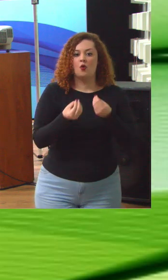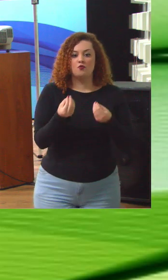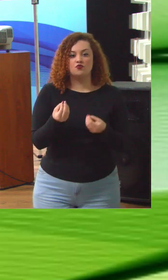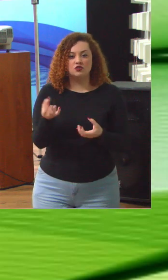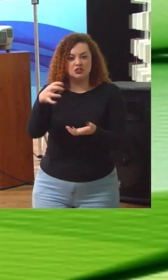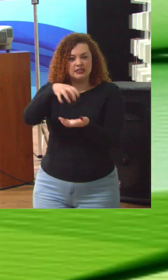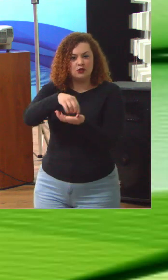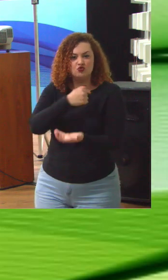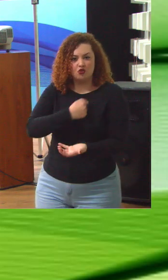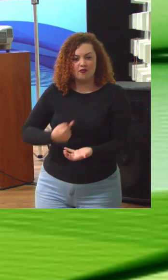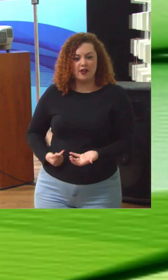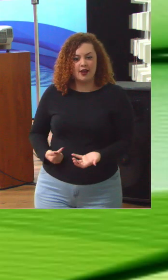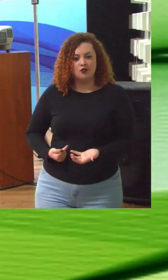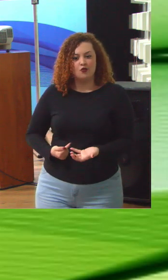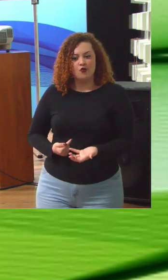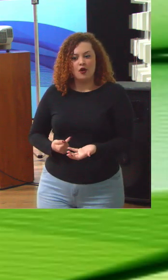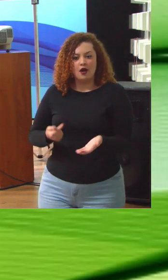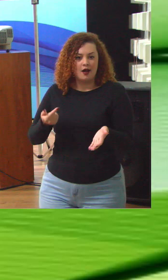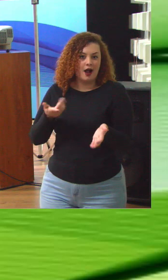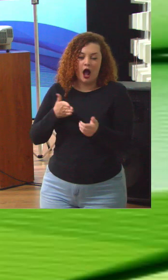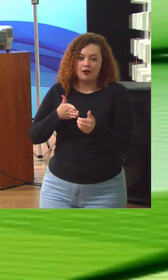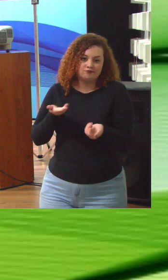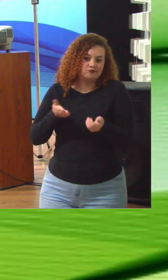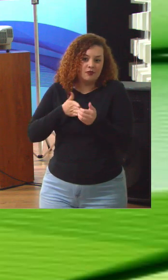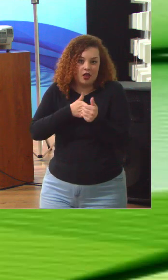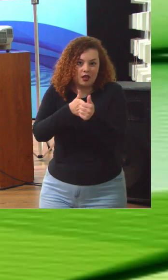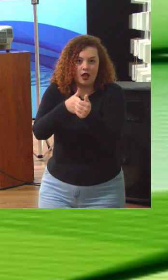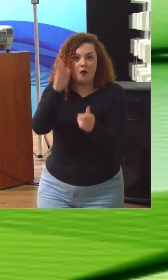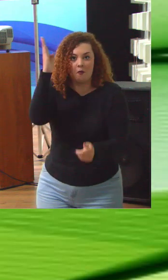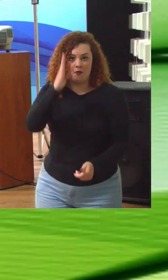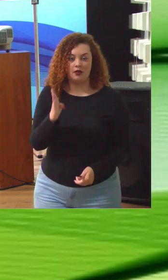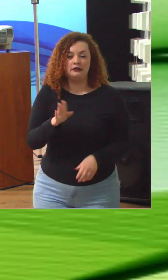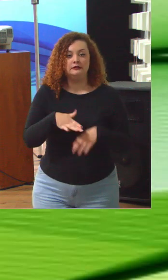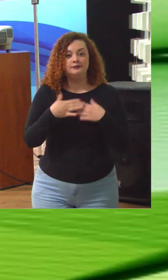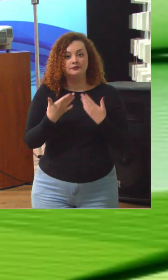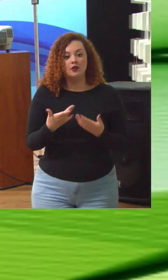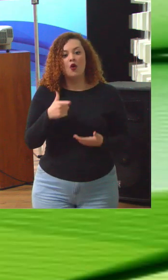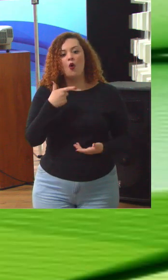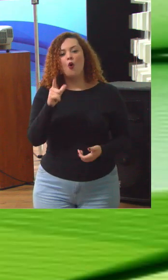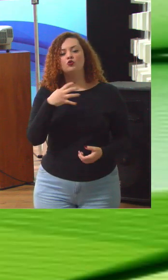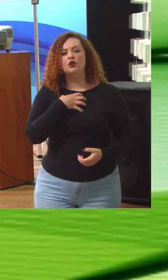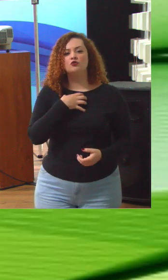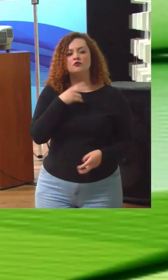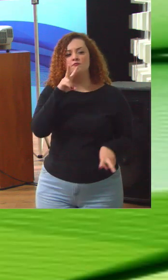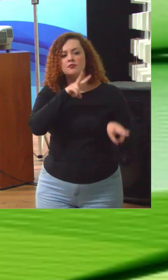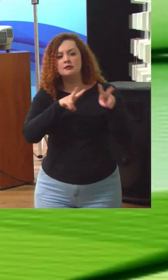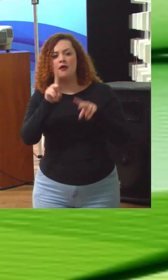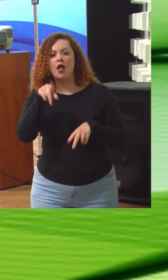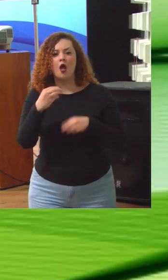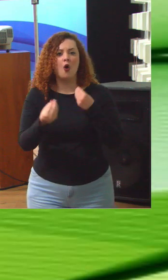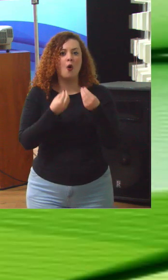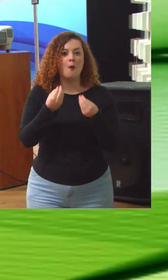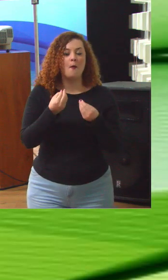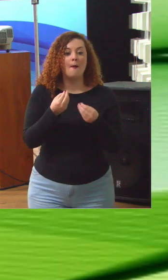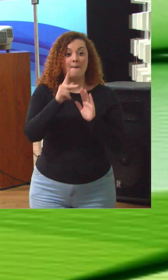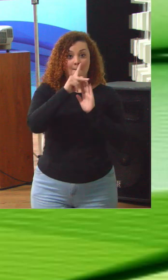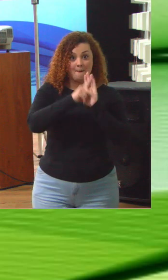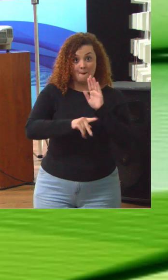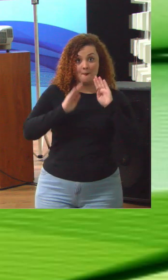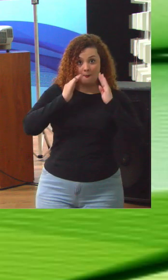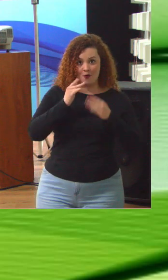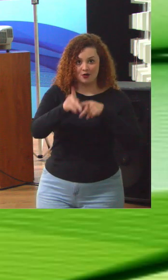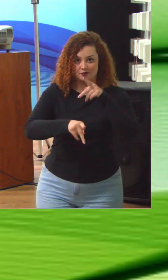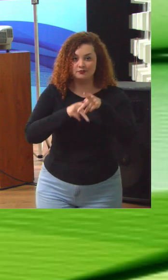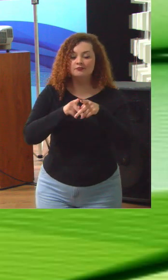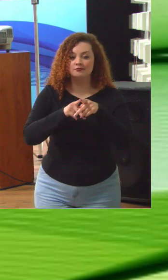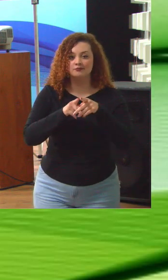dar um direcionamento para o país. Outra forma de você olhar para a governança é quando nós olhamos para as políticas públicas.